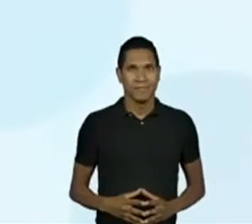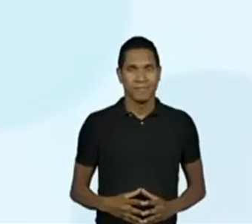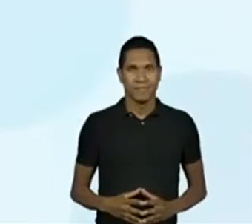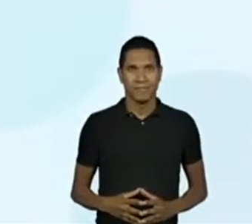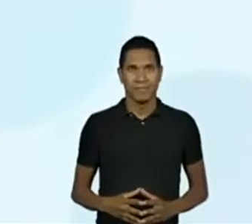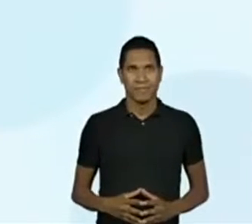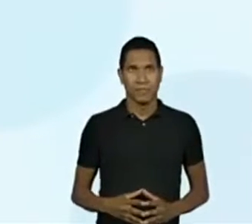2 horas...